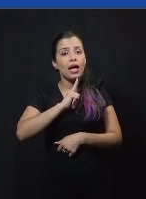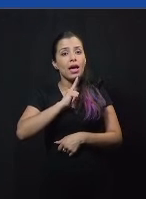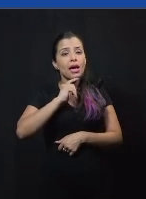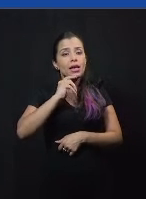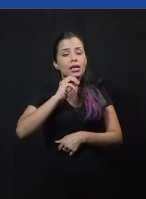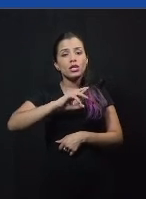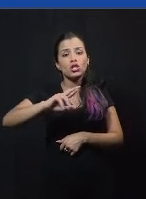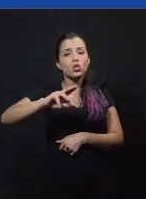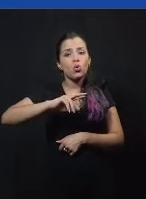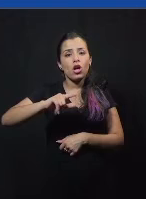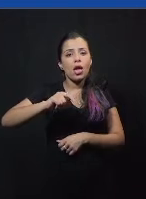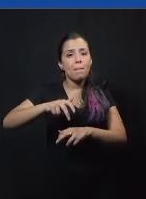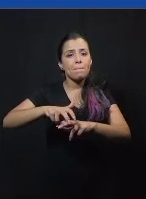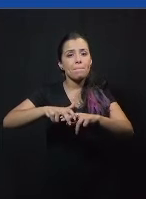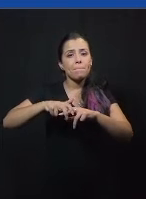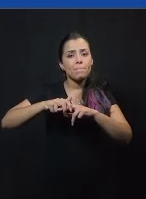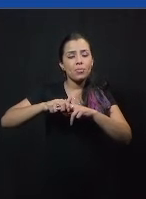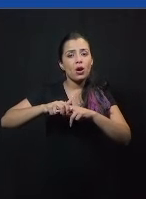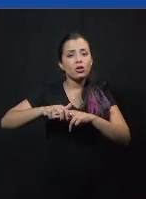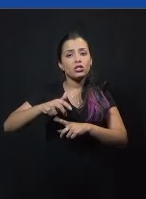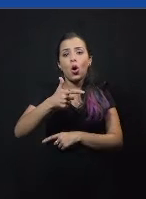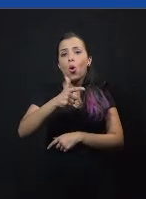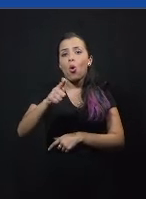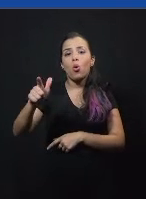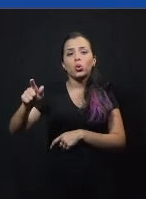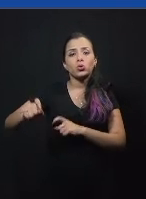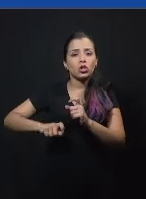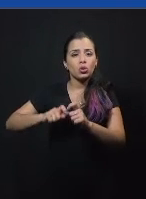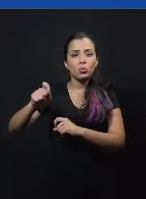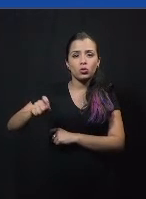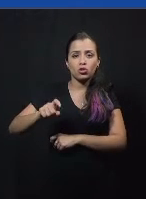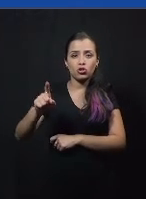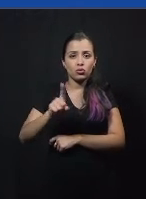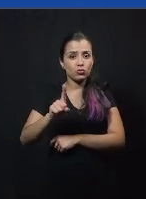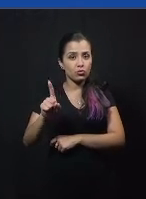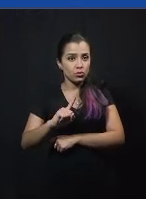causados por outros fatores diferentes dele.